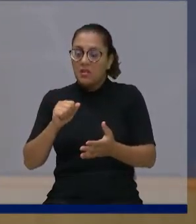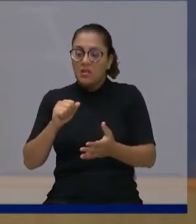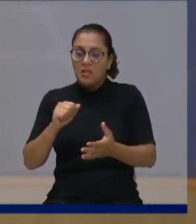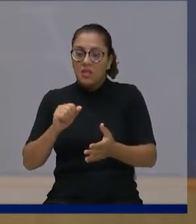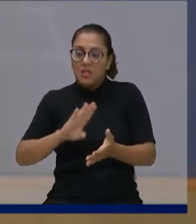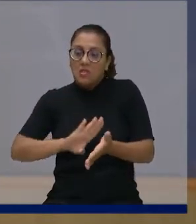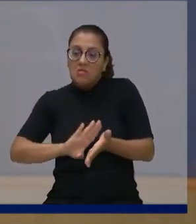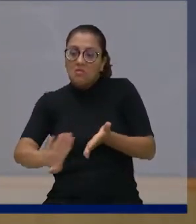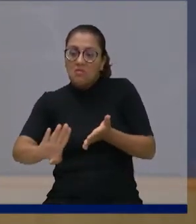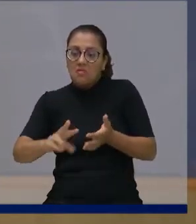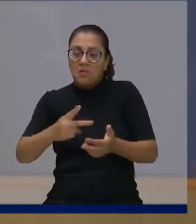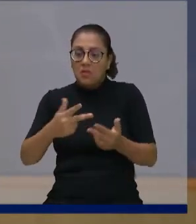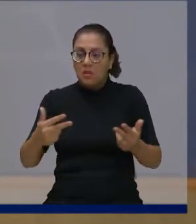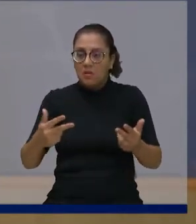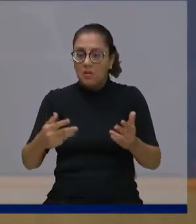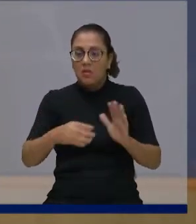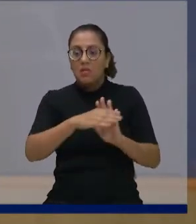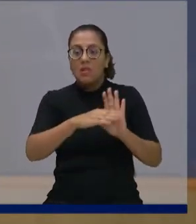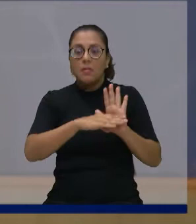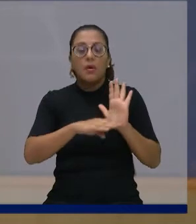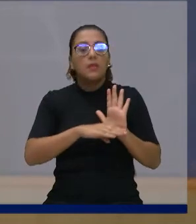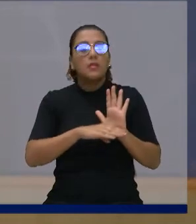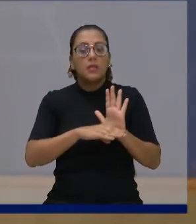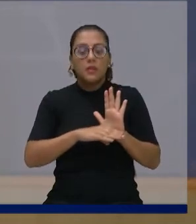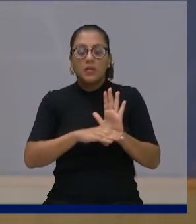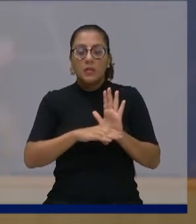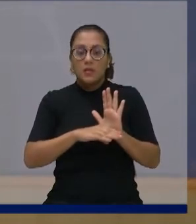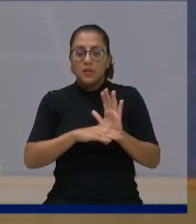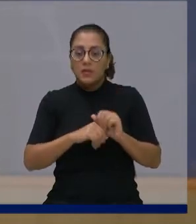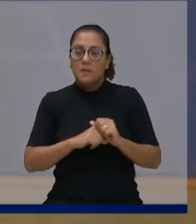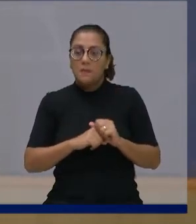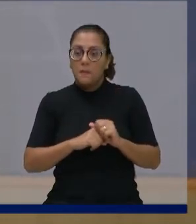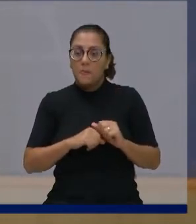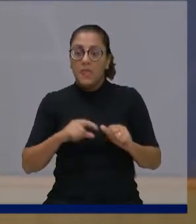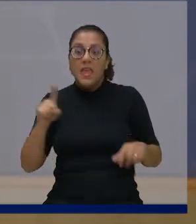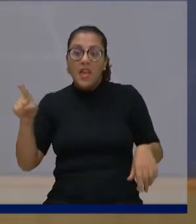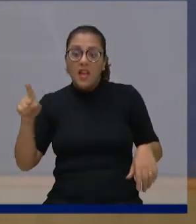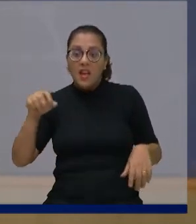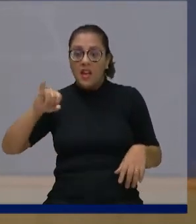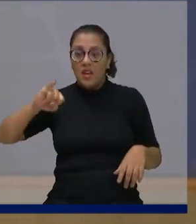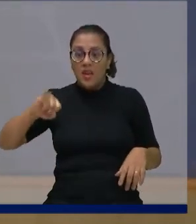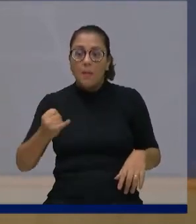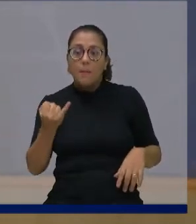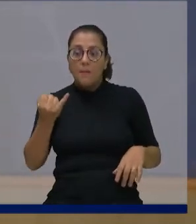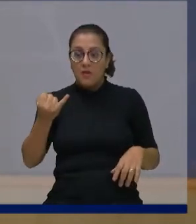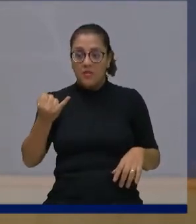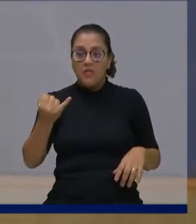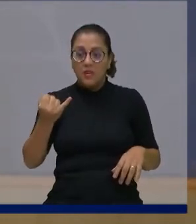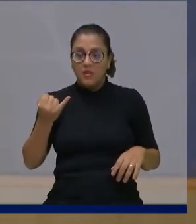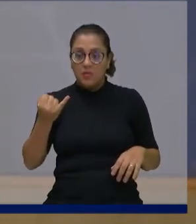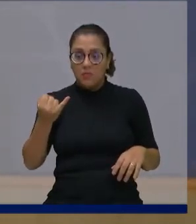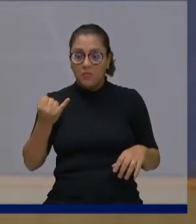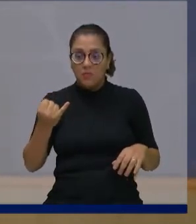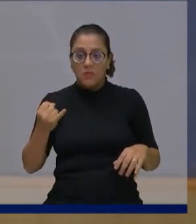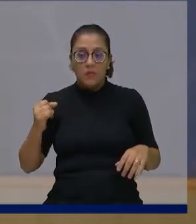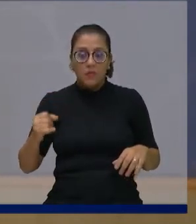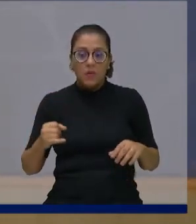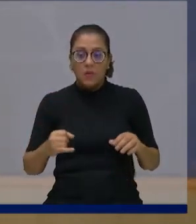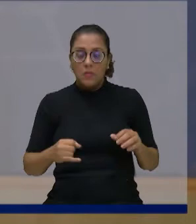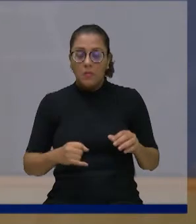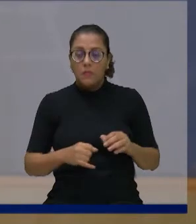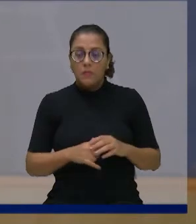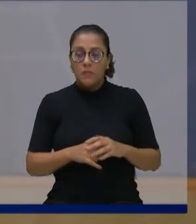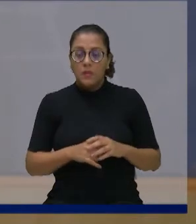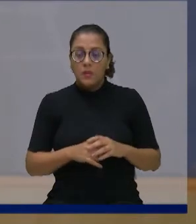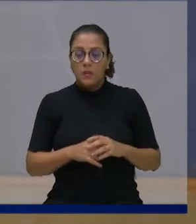E aproveitando-se disso, dessa prerrogativa dele, dessa confiança depositada